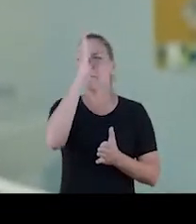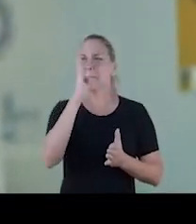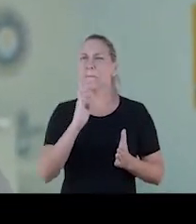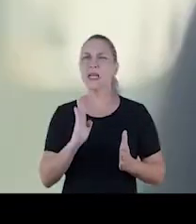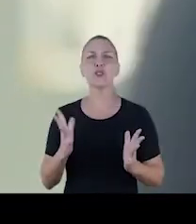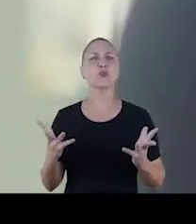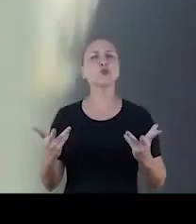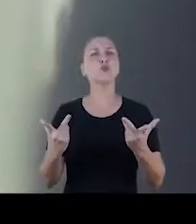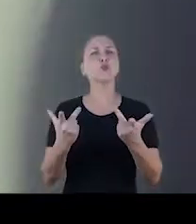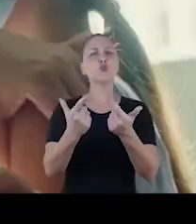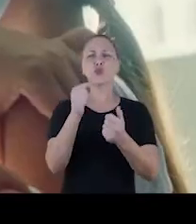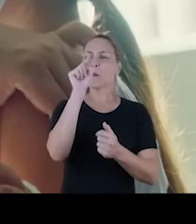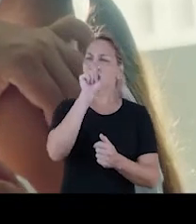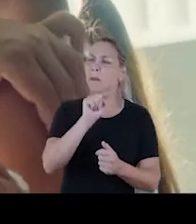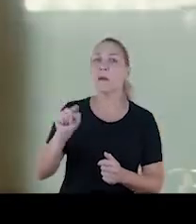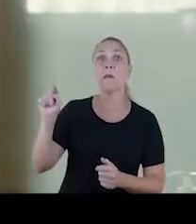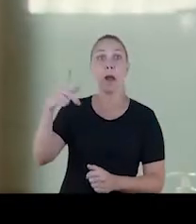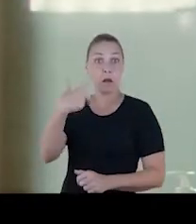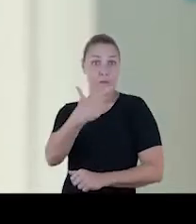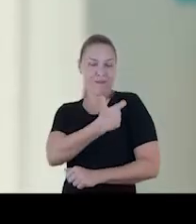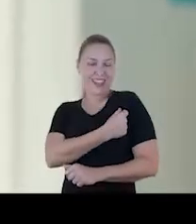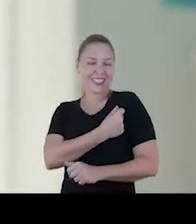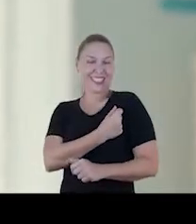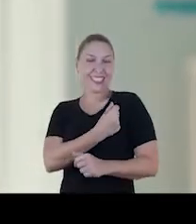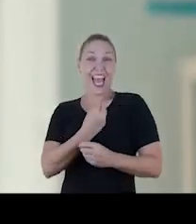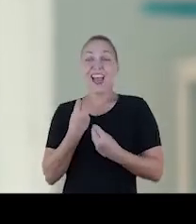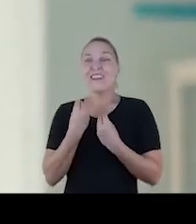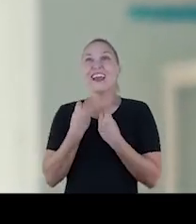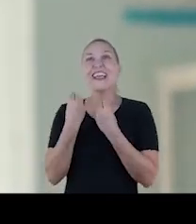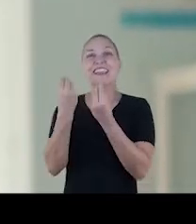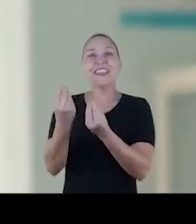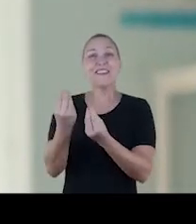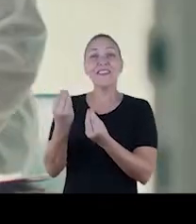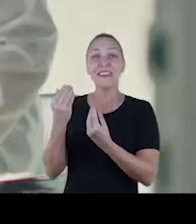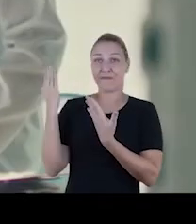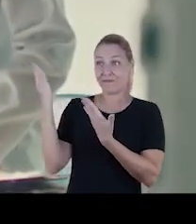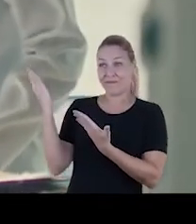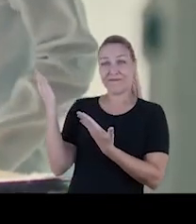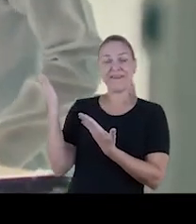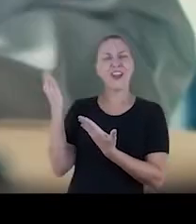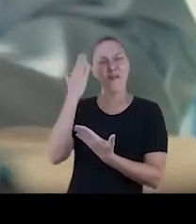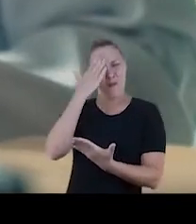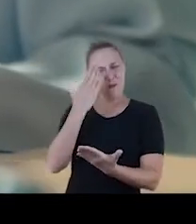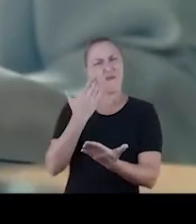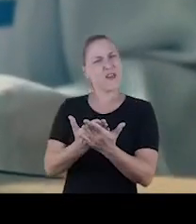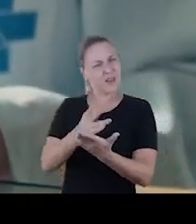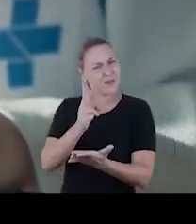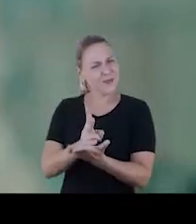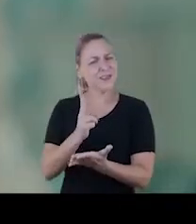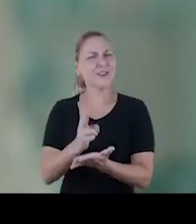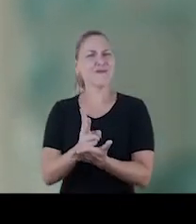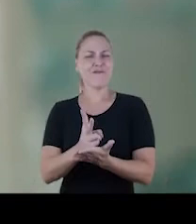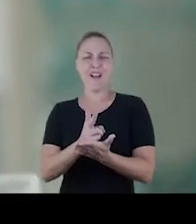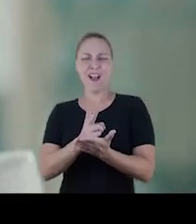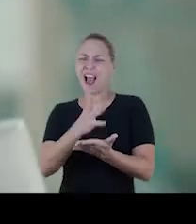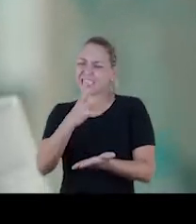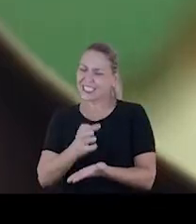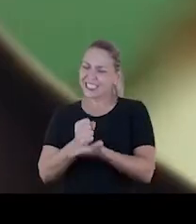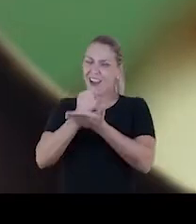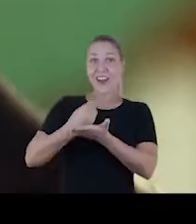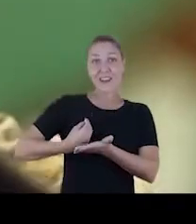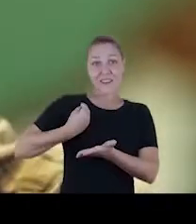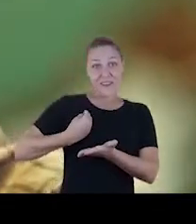em todo o Brasil. A vacina vai devolver para a Mariana a confiança para ela continuar salvando vidas.